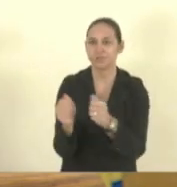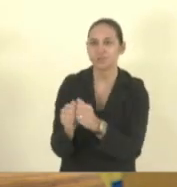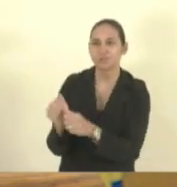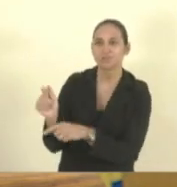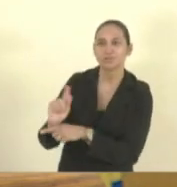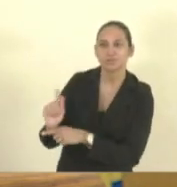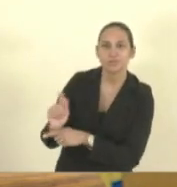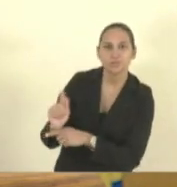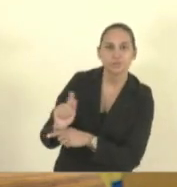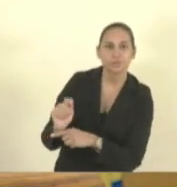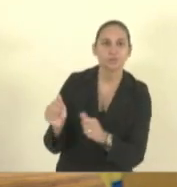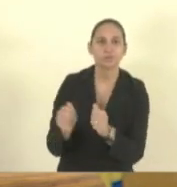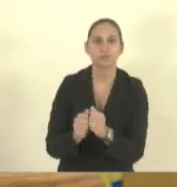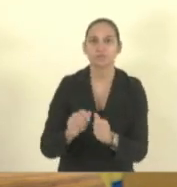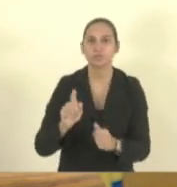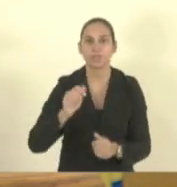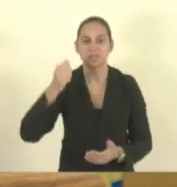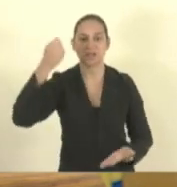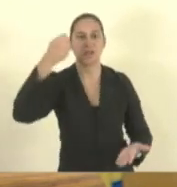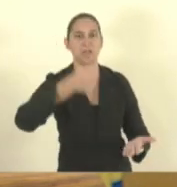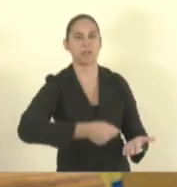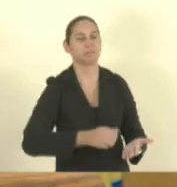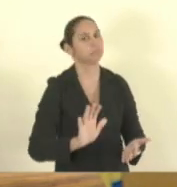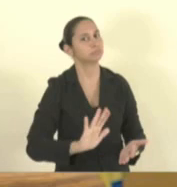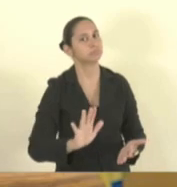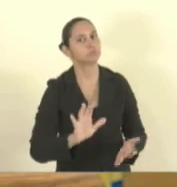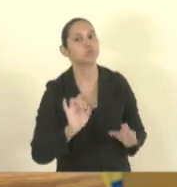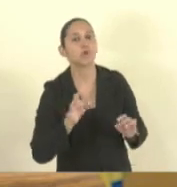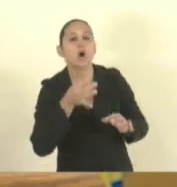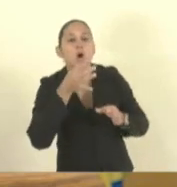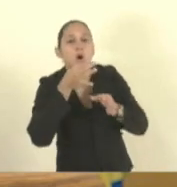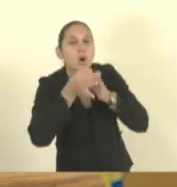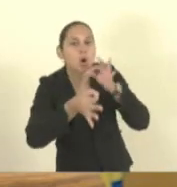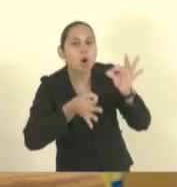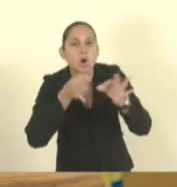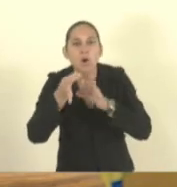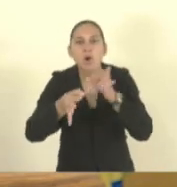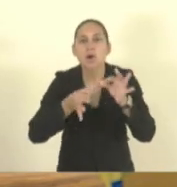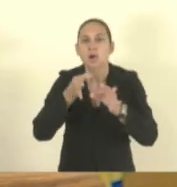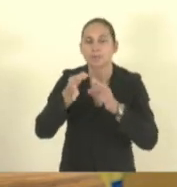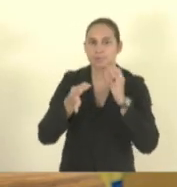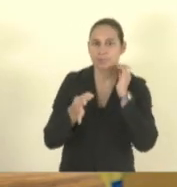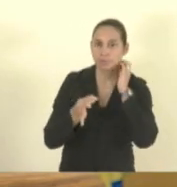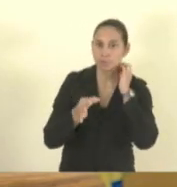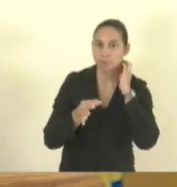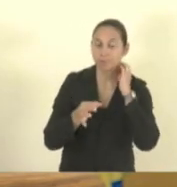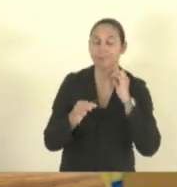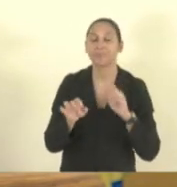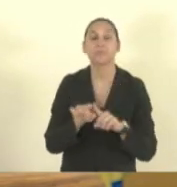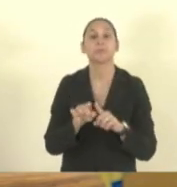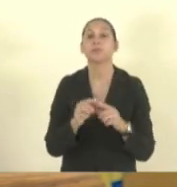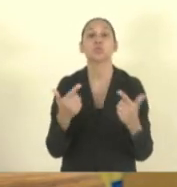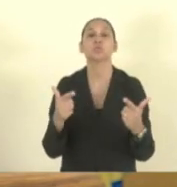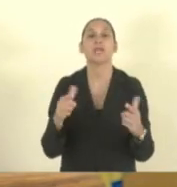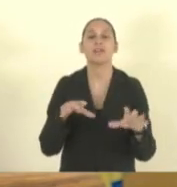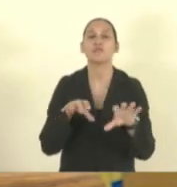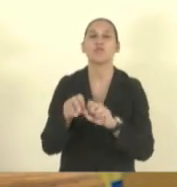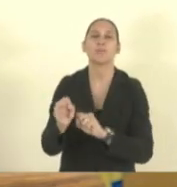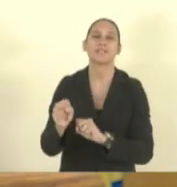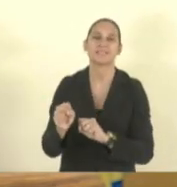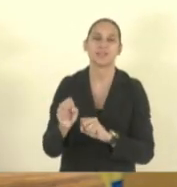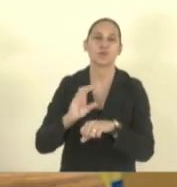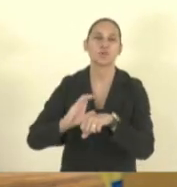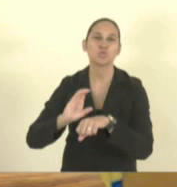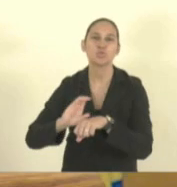mas ele não impõe ele sugere e ele também tem feito um espaço de formação os ciclos de jornada de